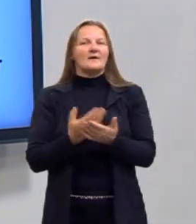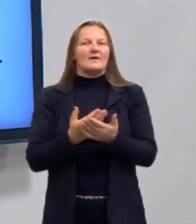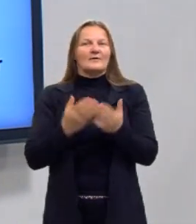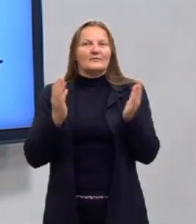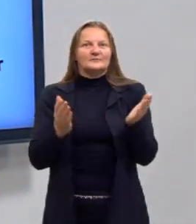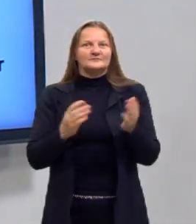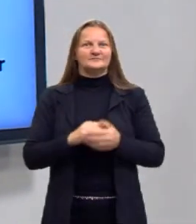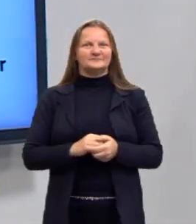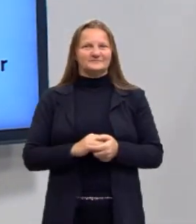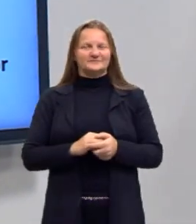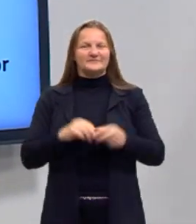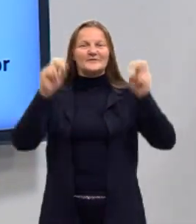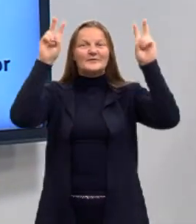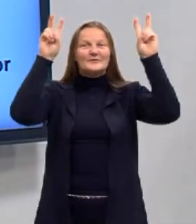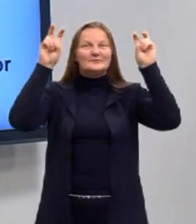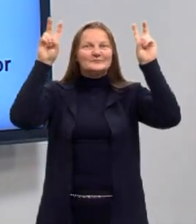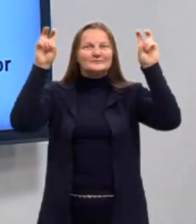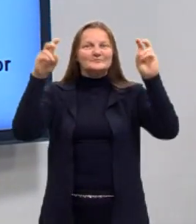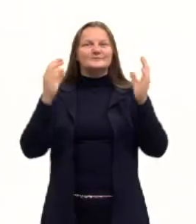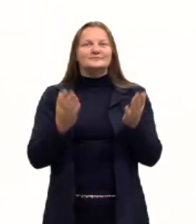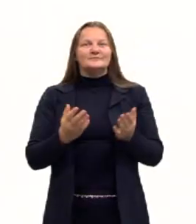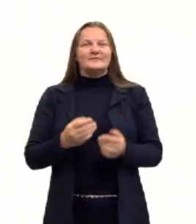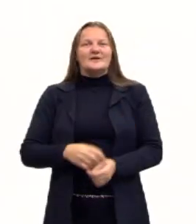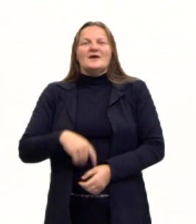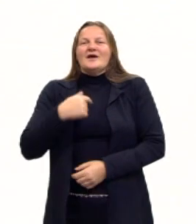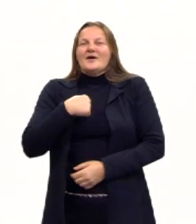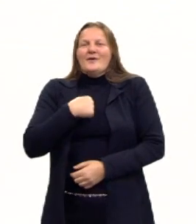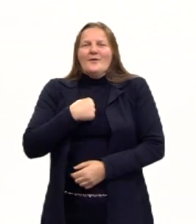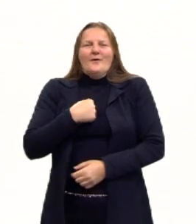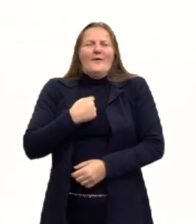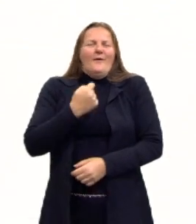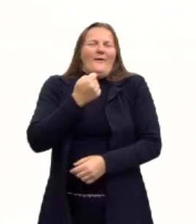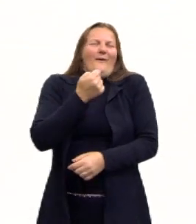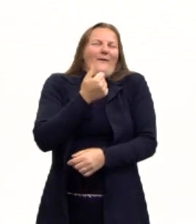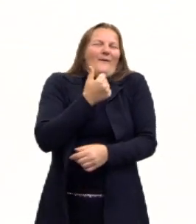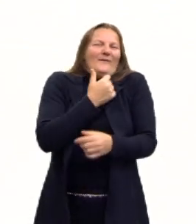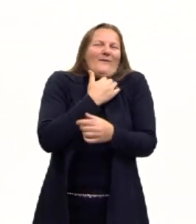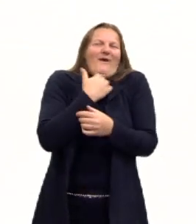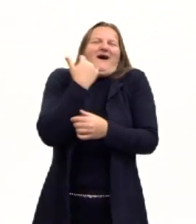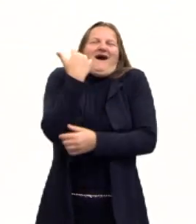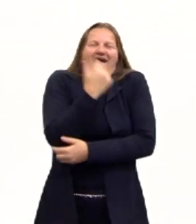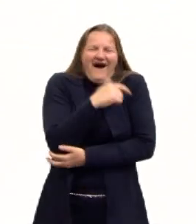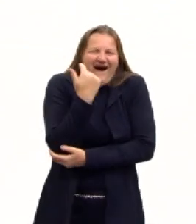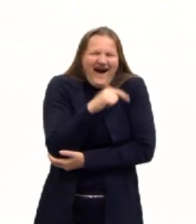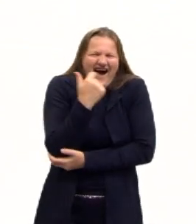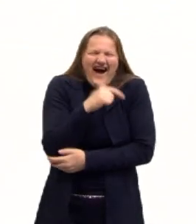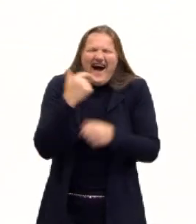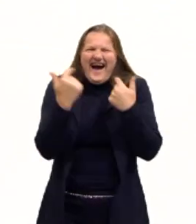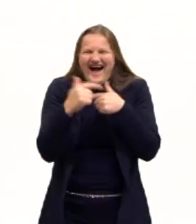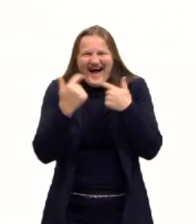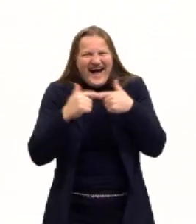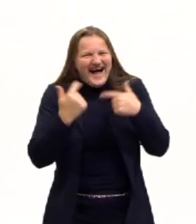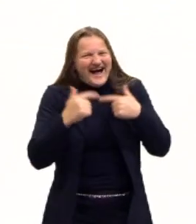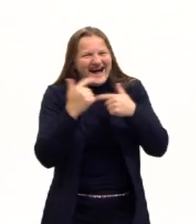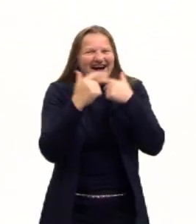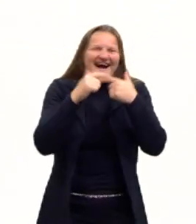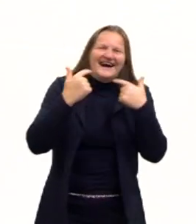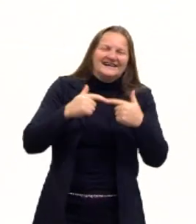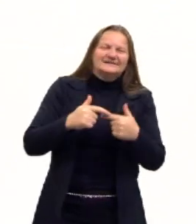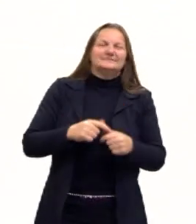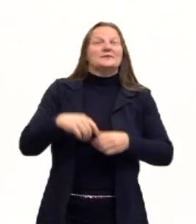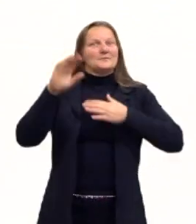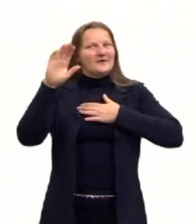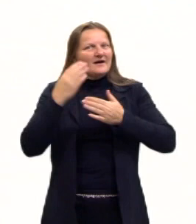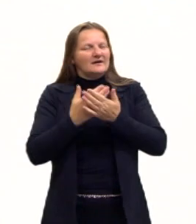coloquei como título da aula Eu Morri de Rir Disso. Porque como prometido na aula anterior,